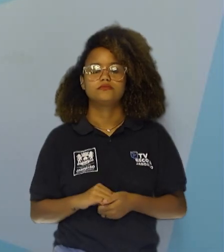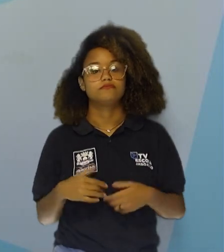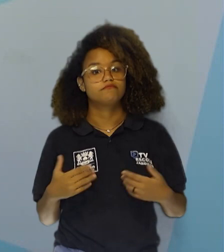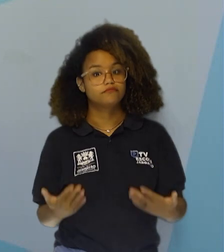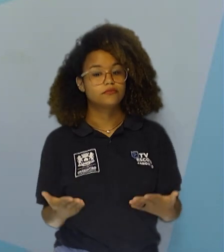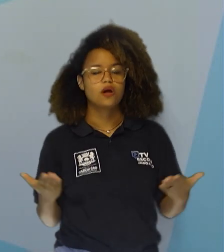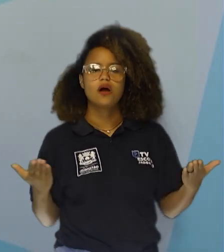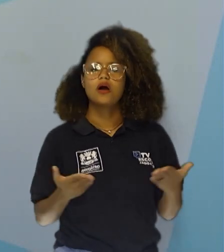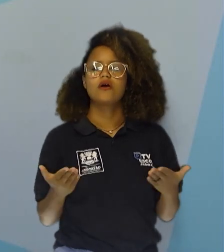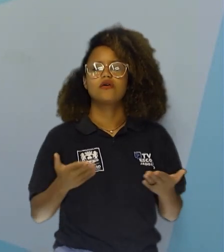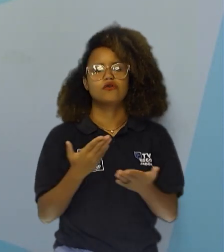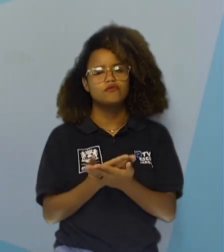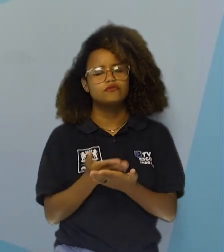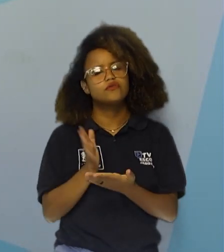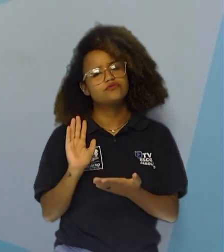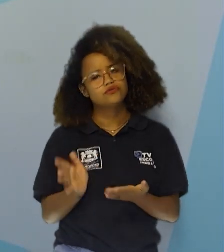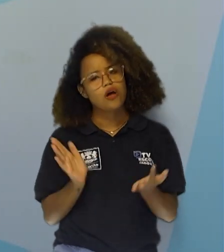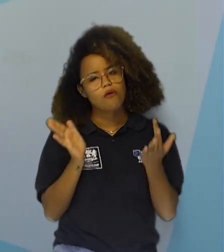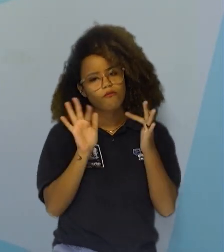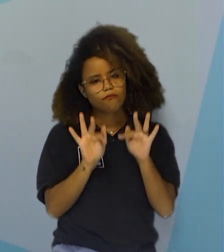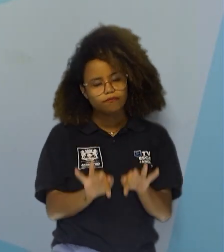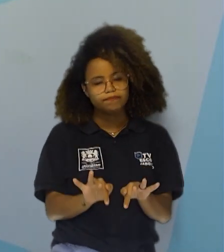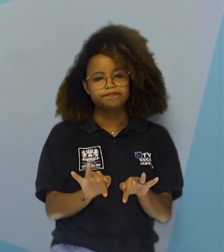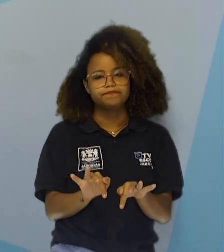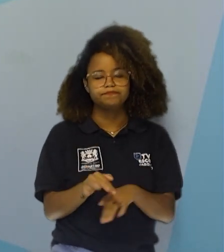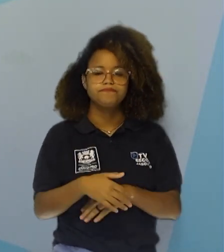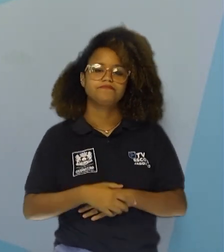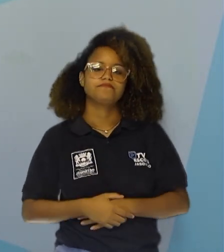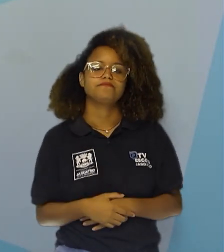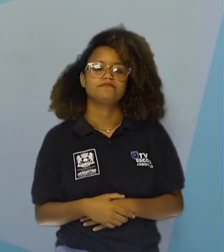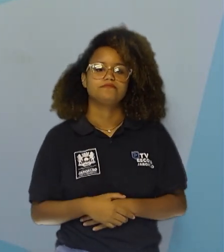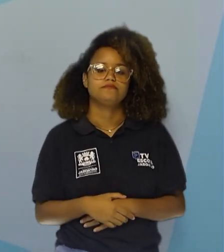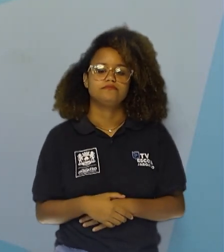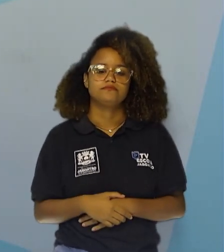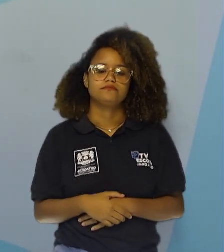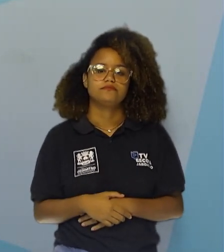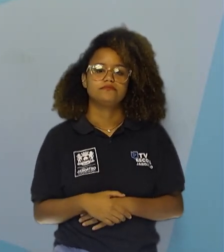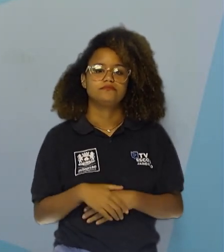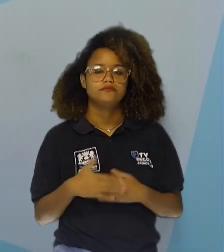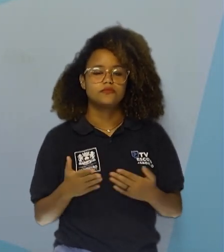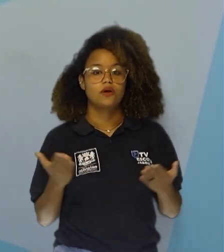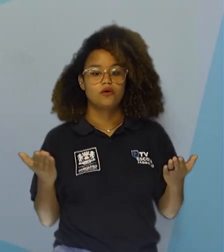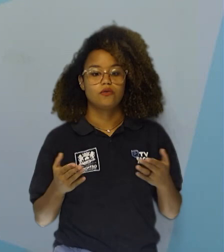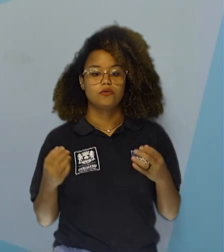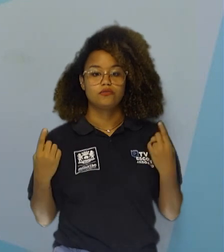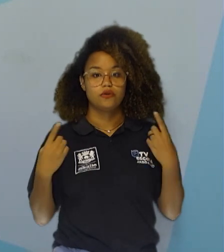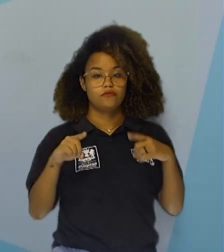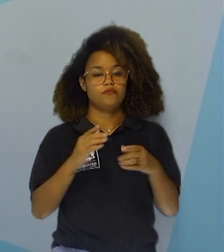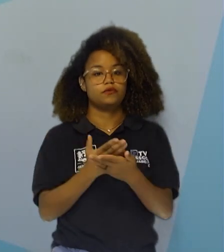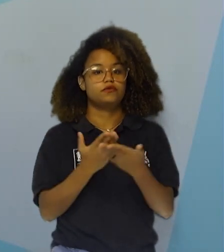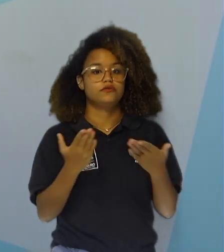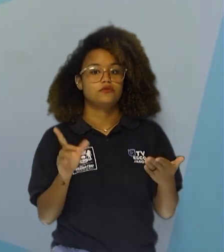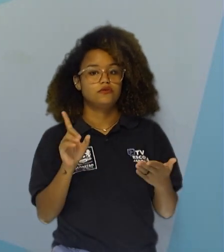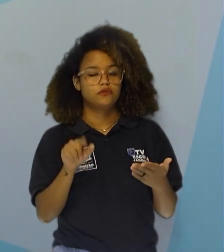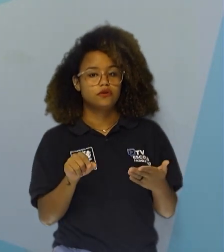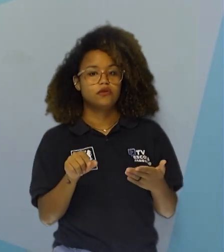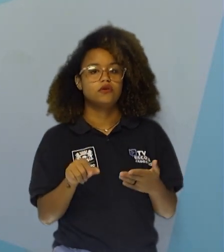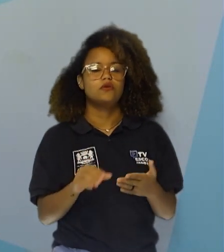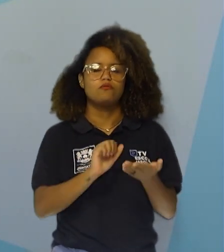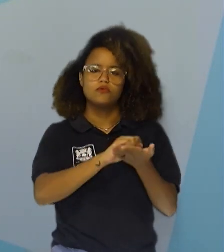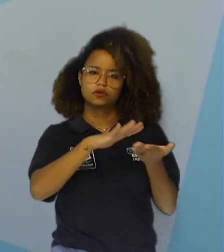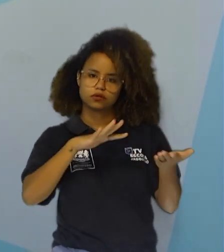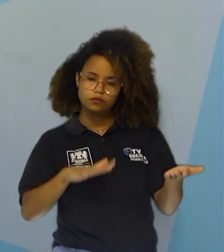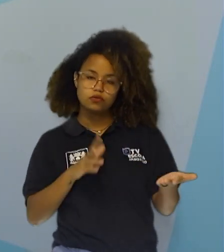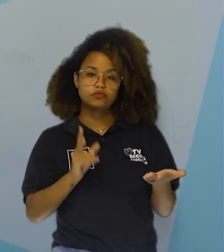Agora a nossa aula, estou chegando ao final. E a gente vai deixar para você um exercício para você